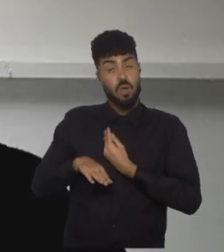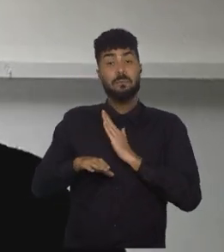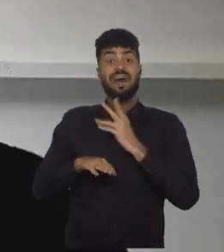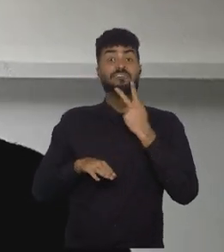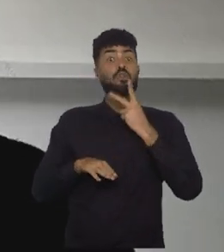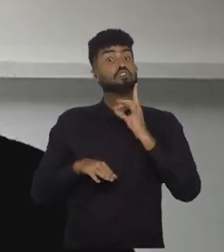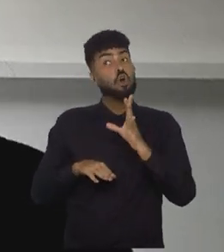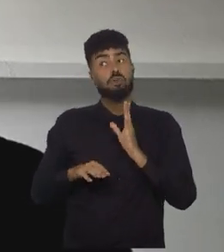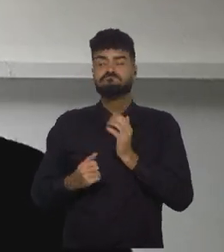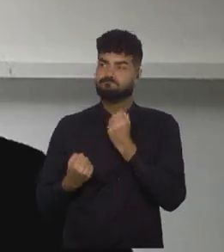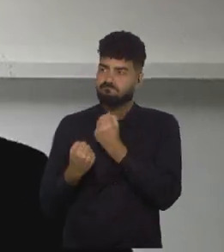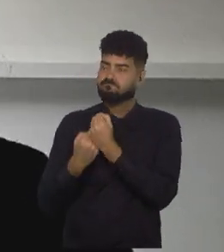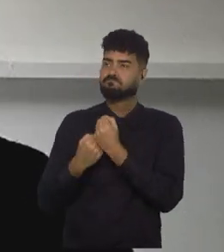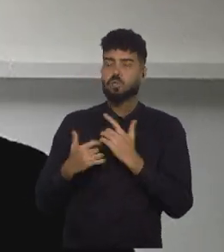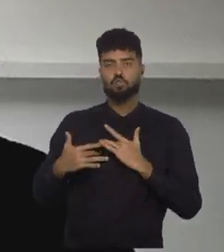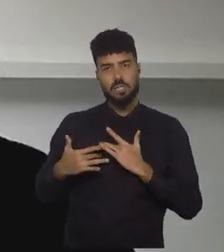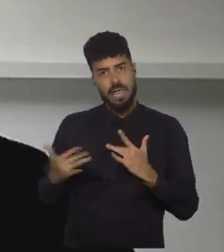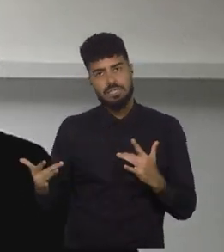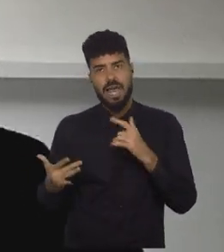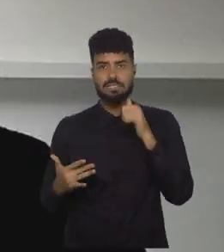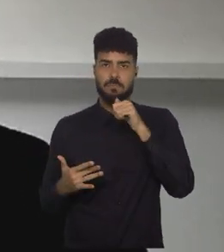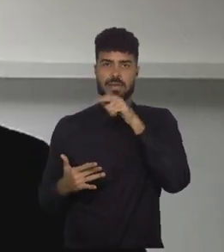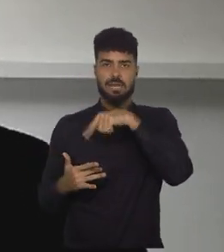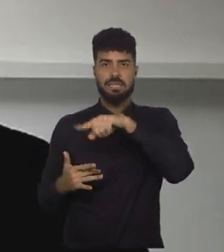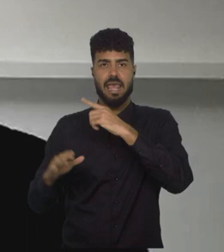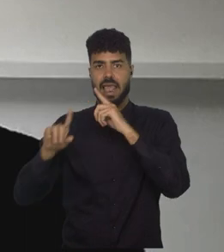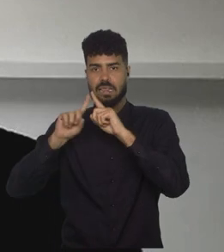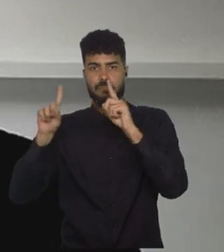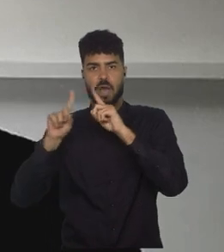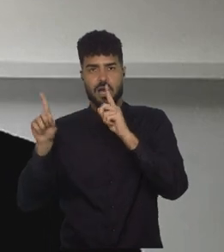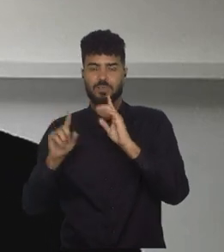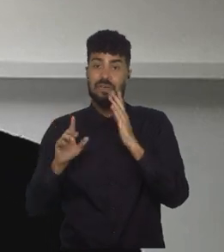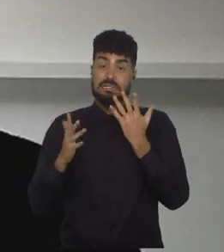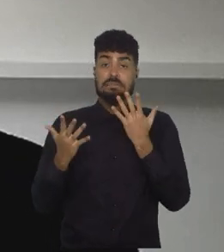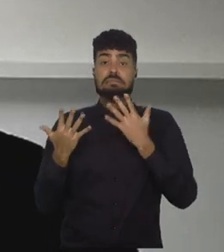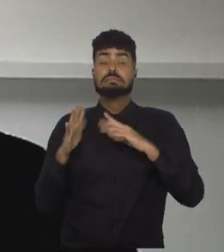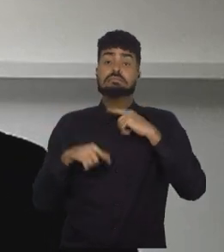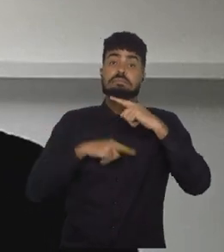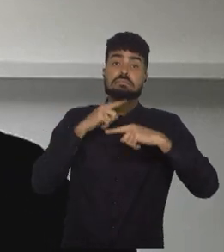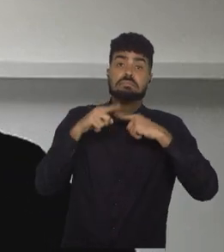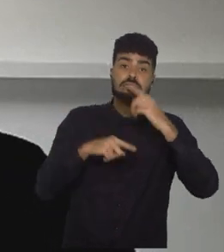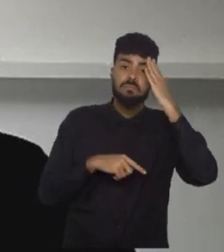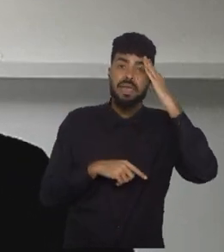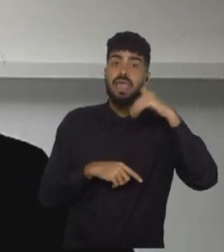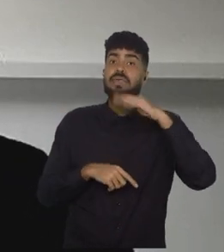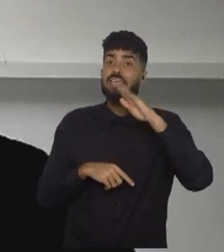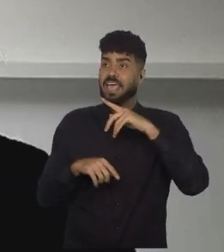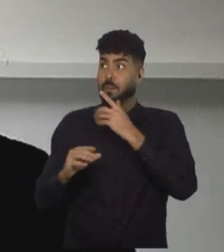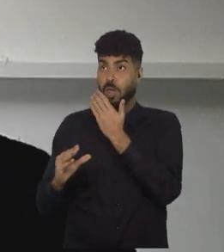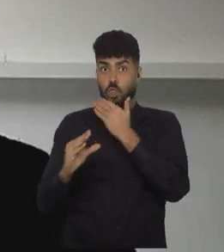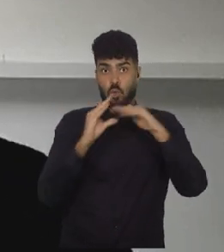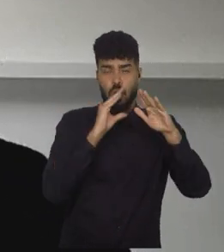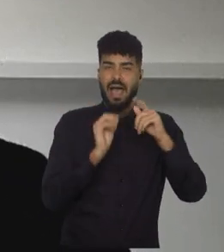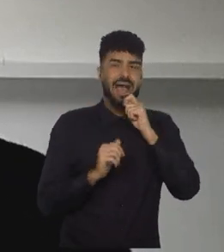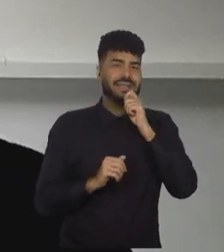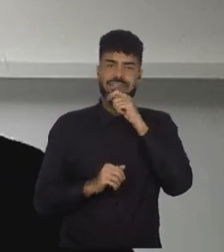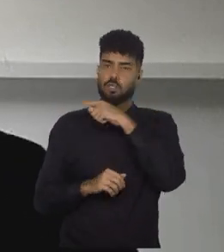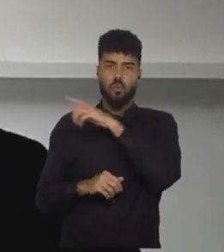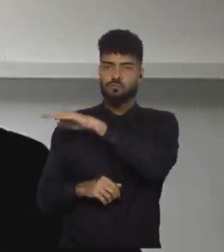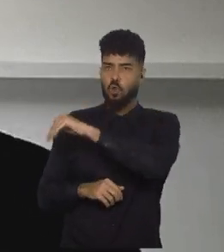solidariedade às suas companheiras. Então, a gente está nesse impasse. Quem mandou um e-mail ainda não foi convocado.